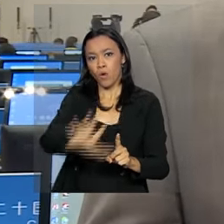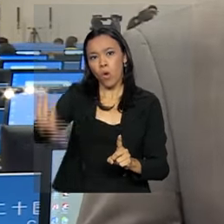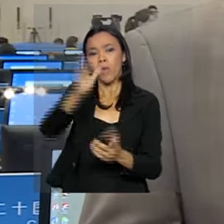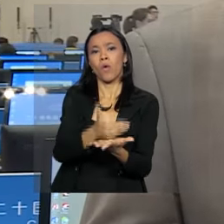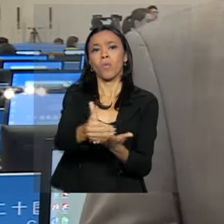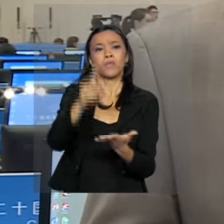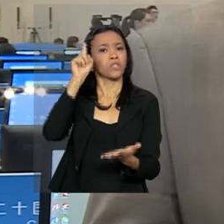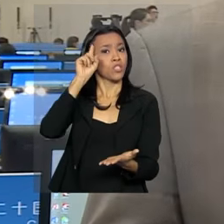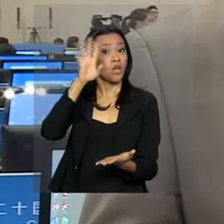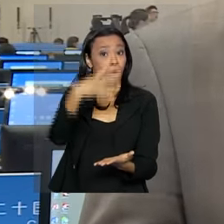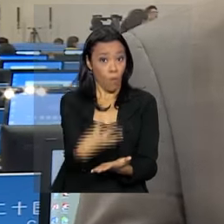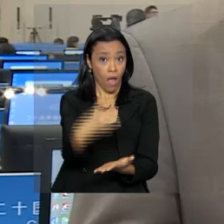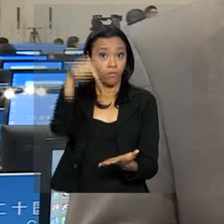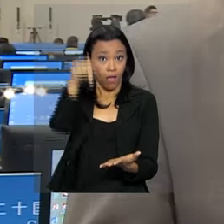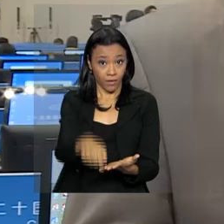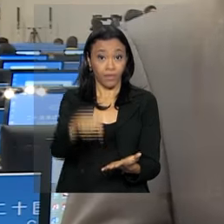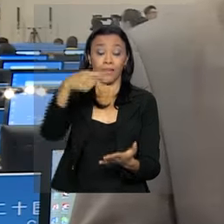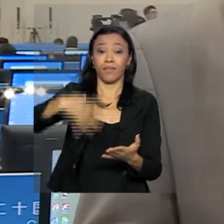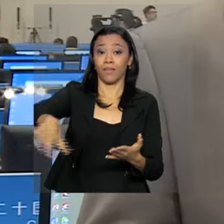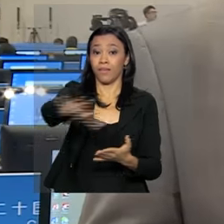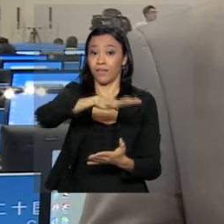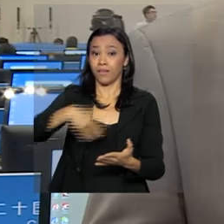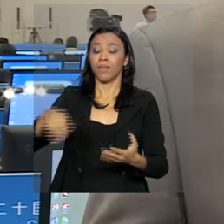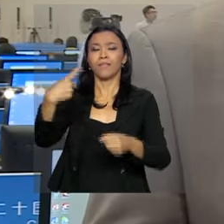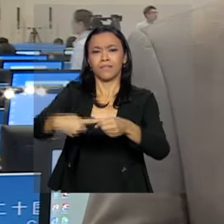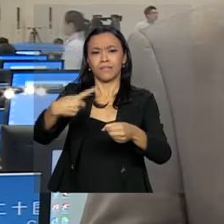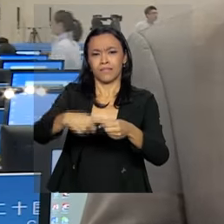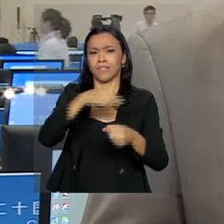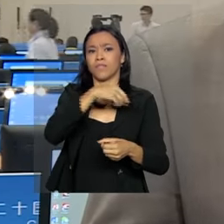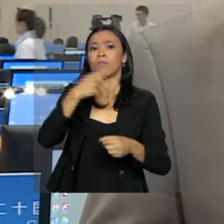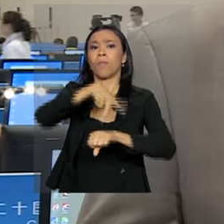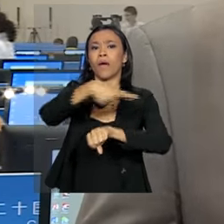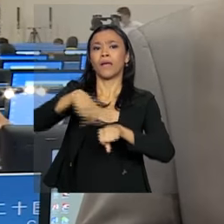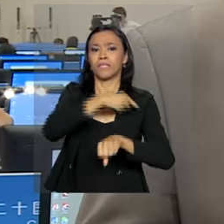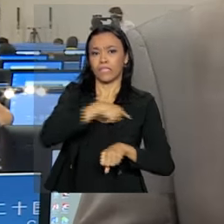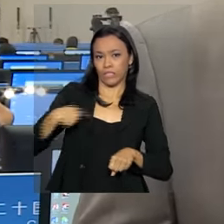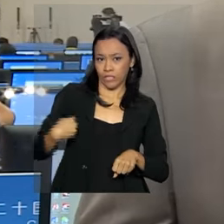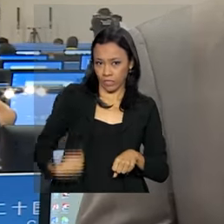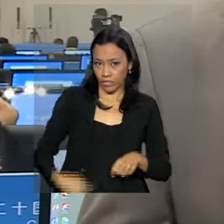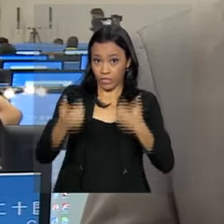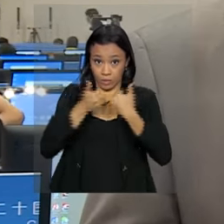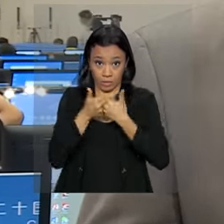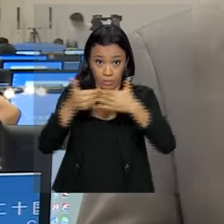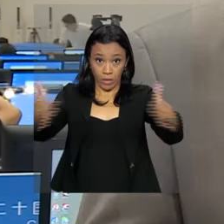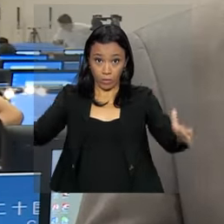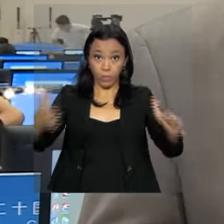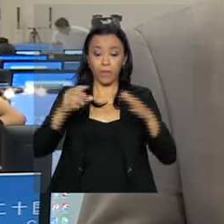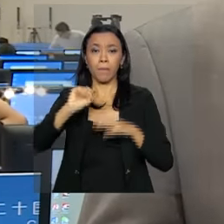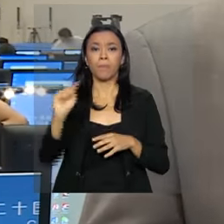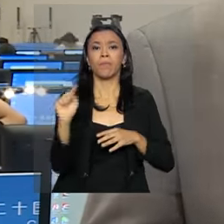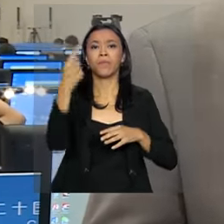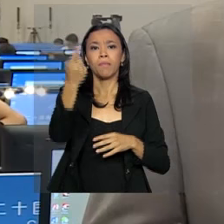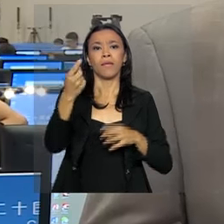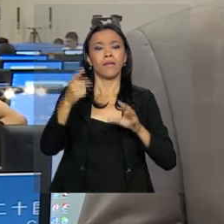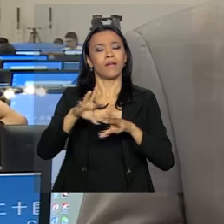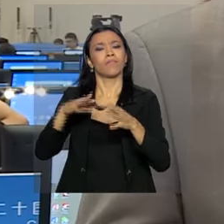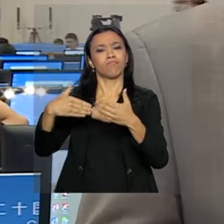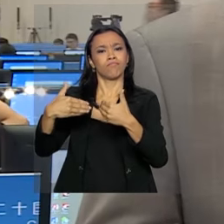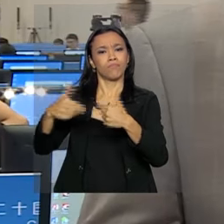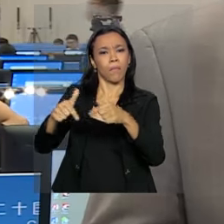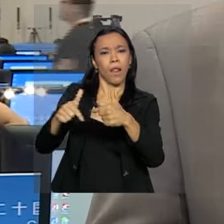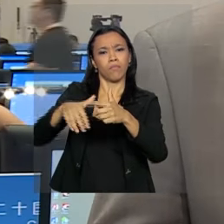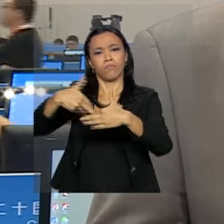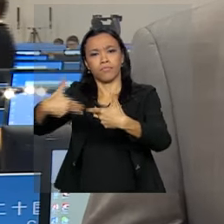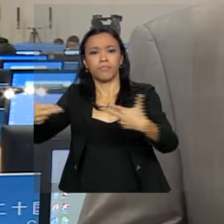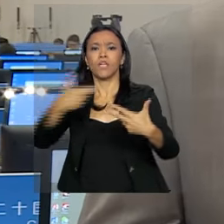dia 4 aqui na cidade de Hanjô, na China, com uma cerimônia de abertura, uma primeira sessão de trabalho e outras